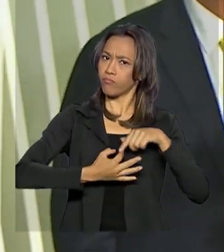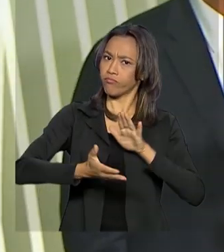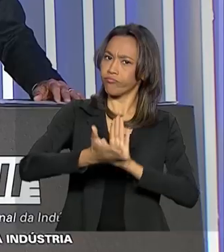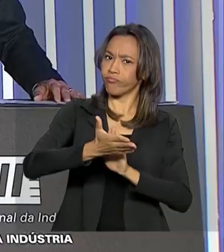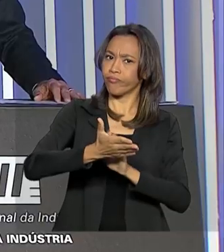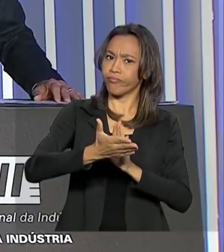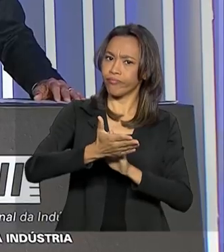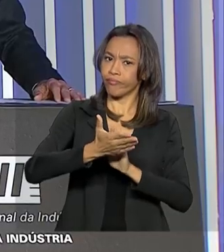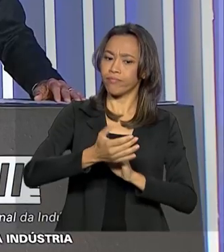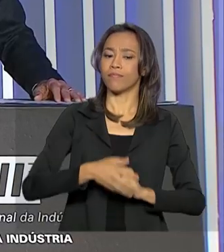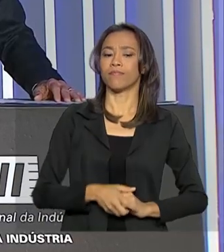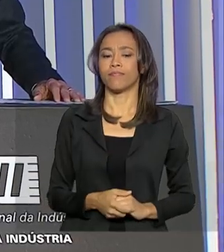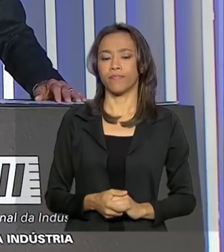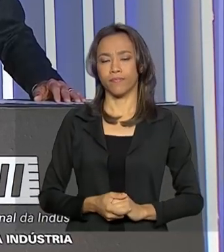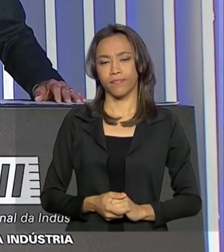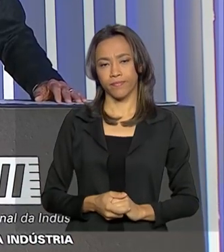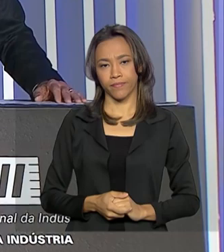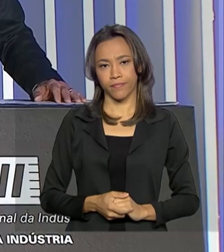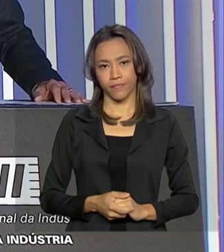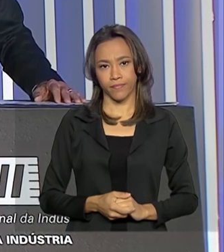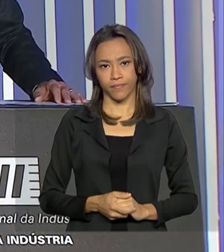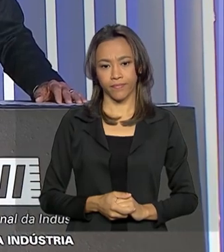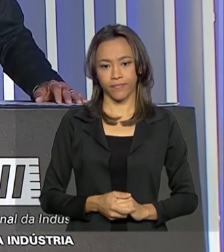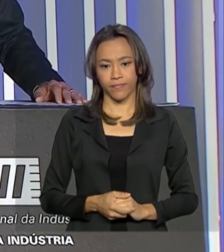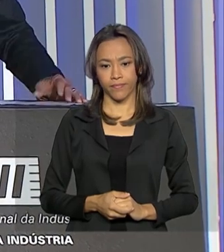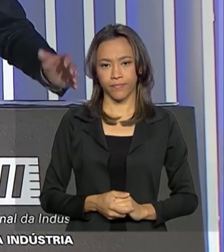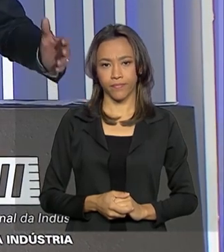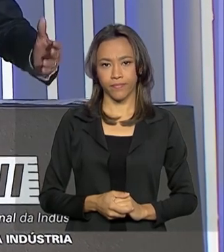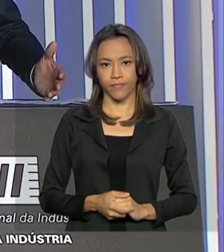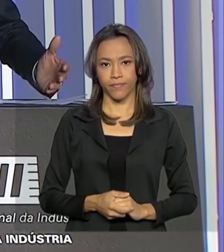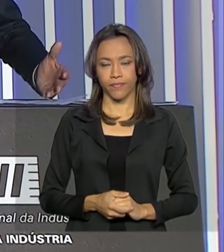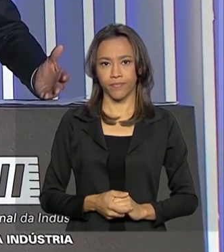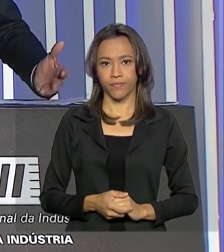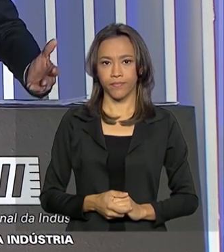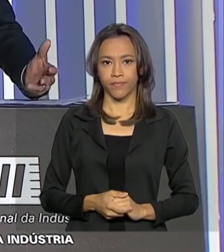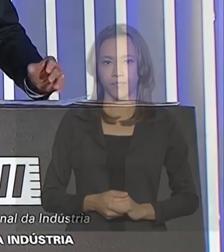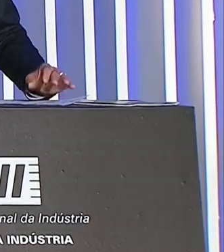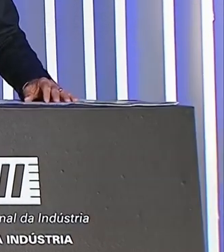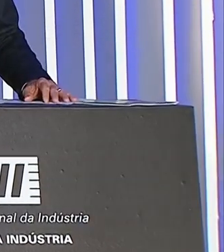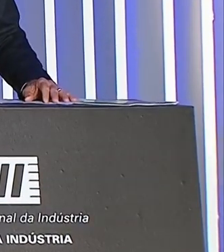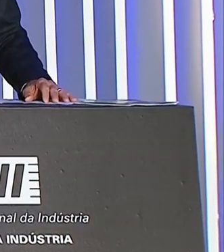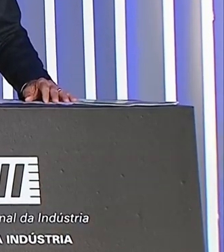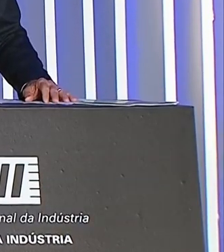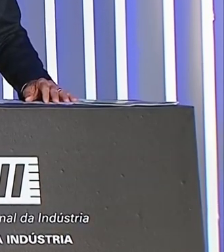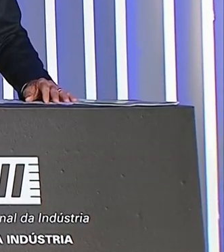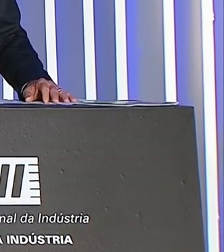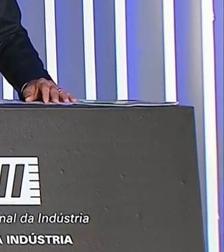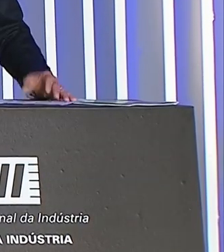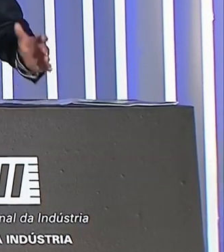Industrial. Acredito que nós temos, ao trabalhar em equipe,